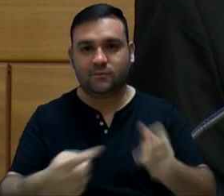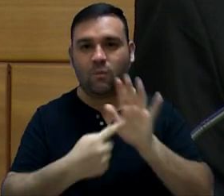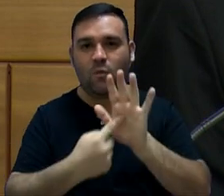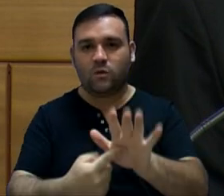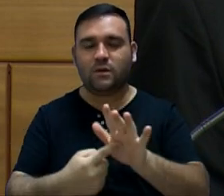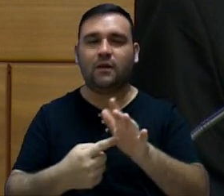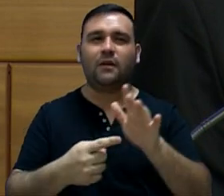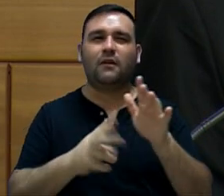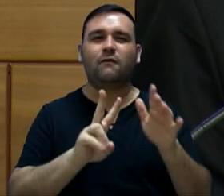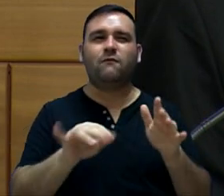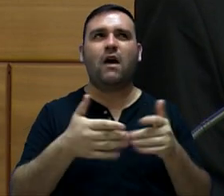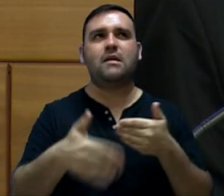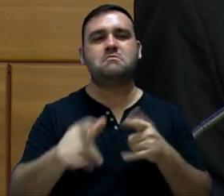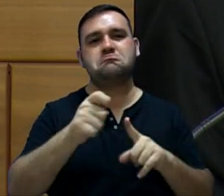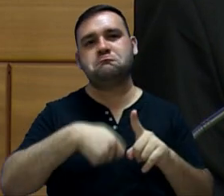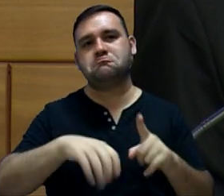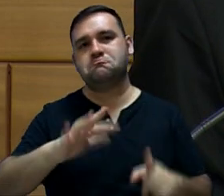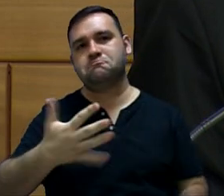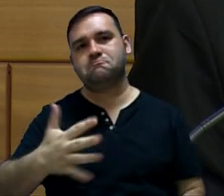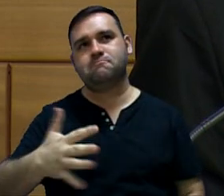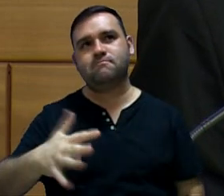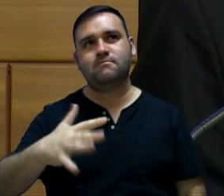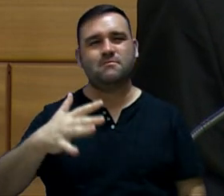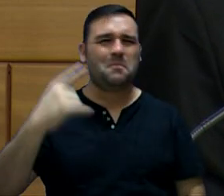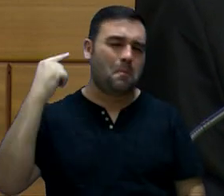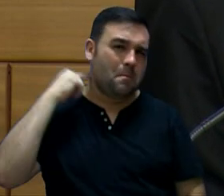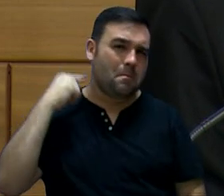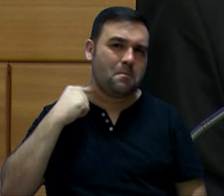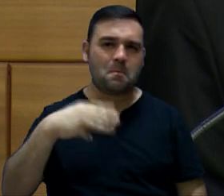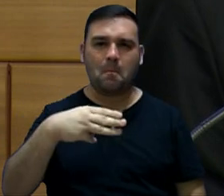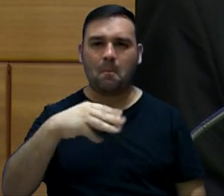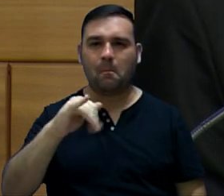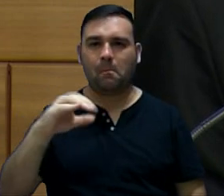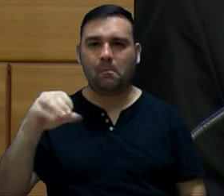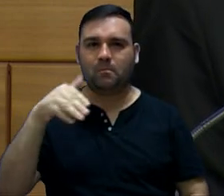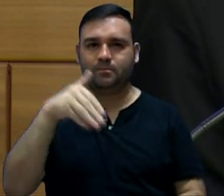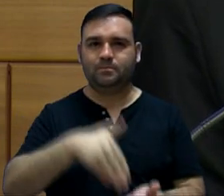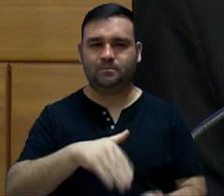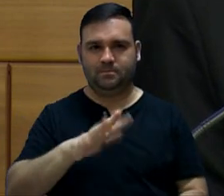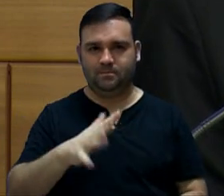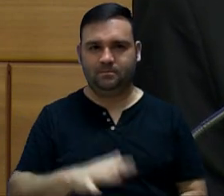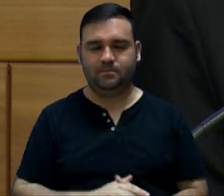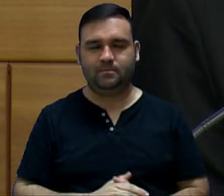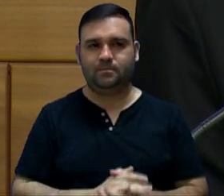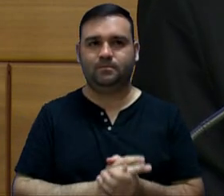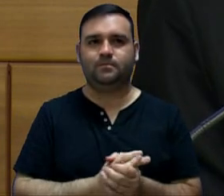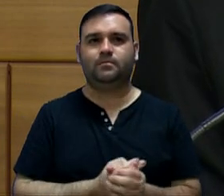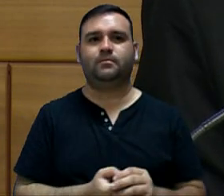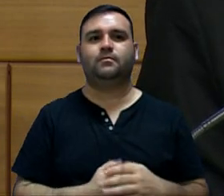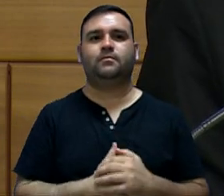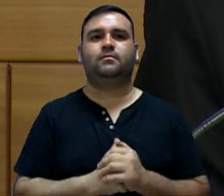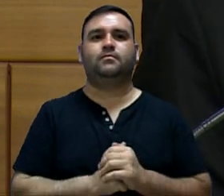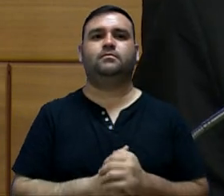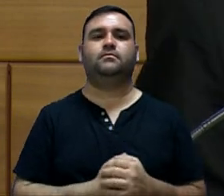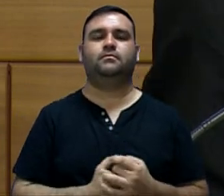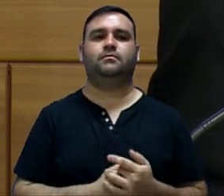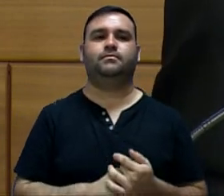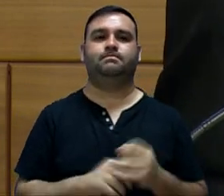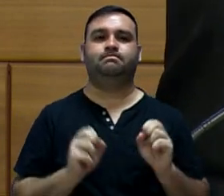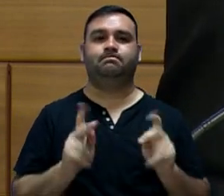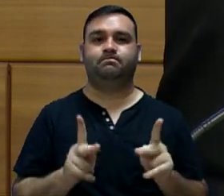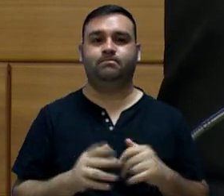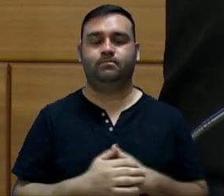Essa audiência deverá acontecer em maio, até o final de maio. Exatamente, mais três, acho. Ok.